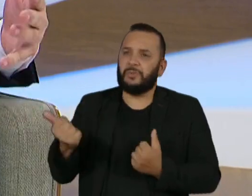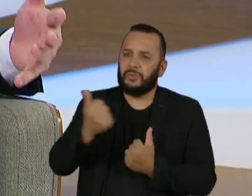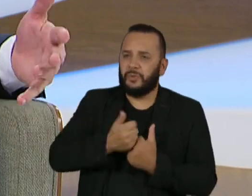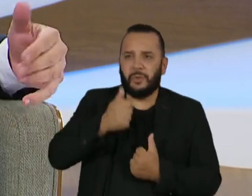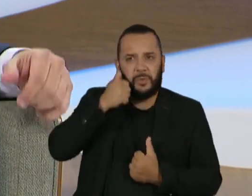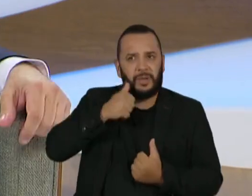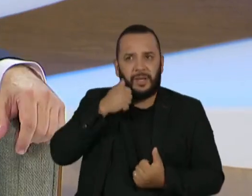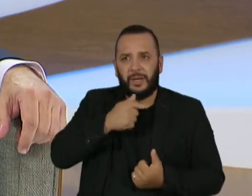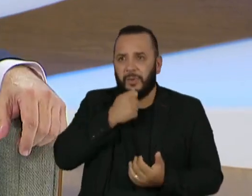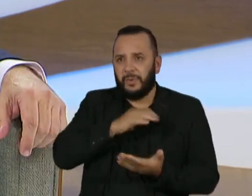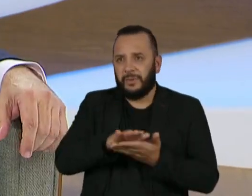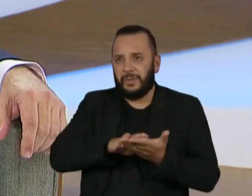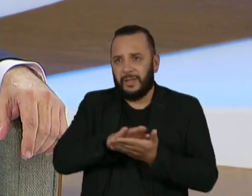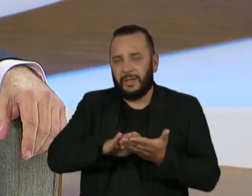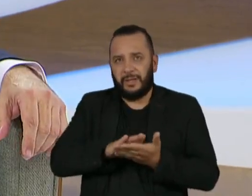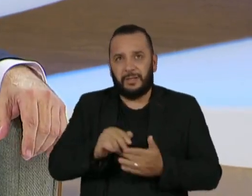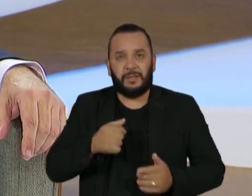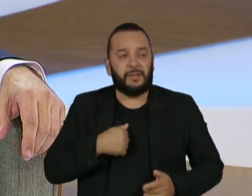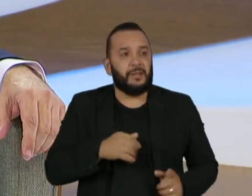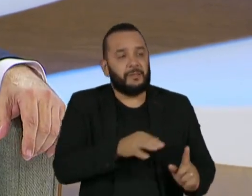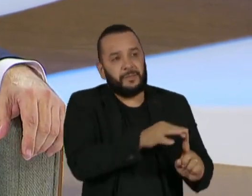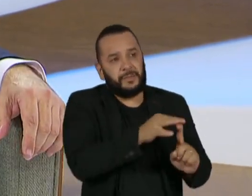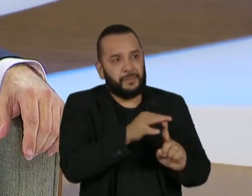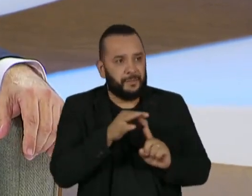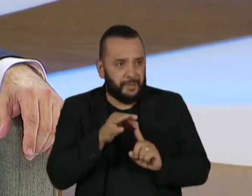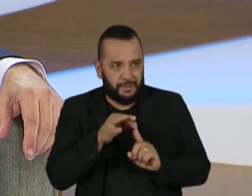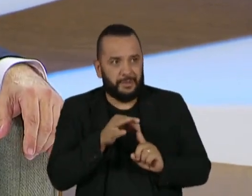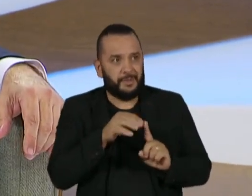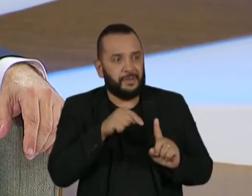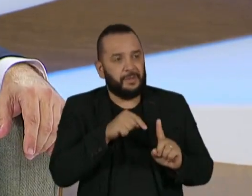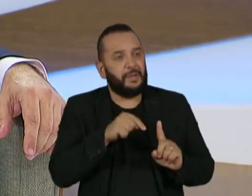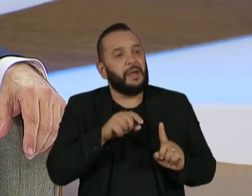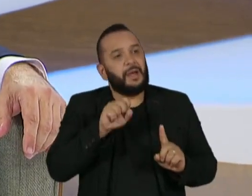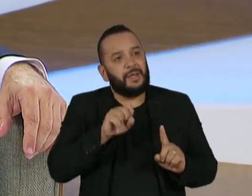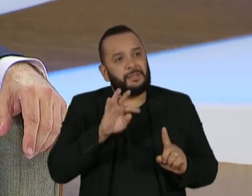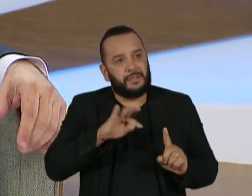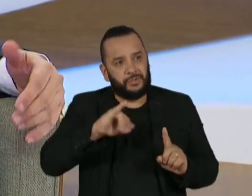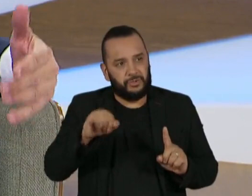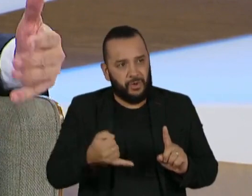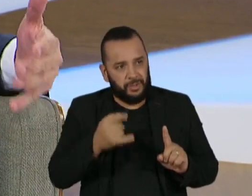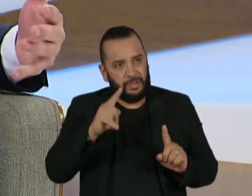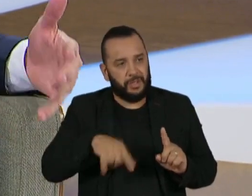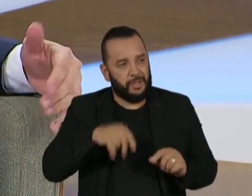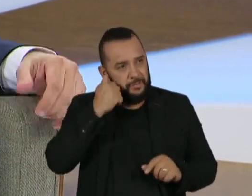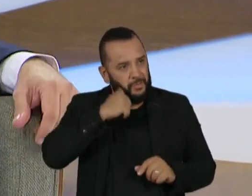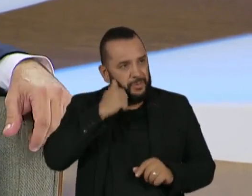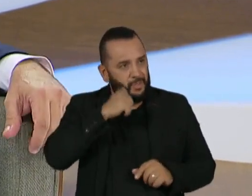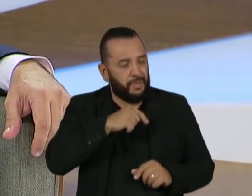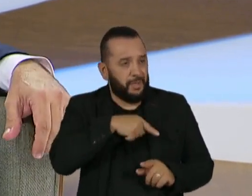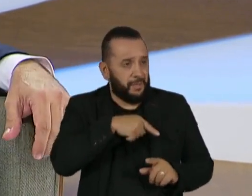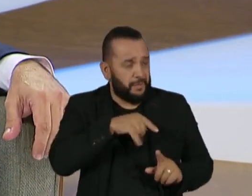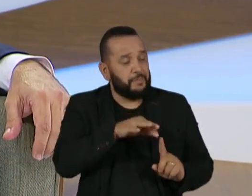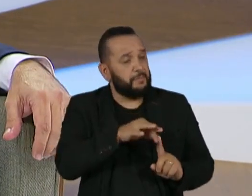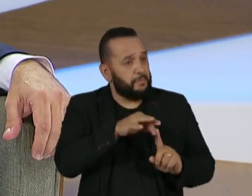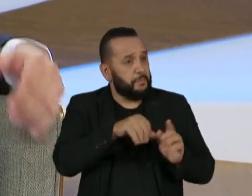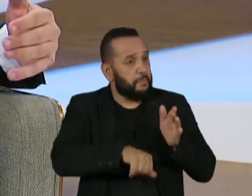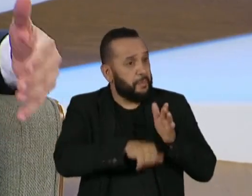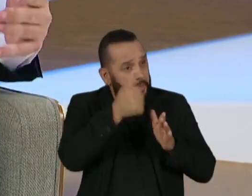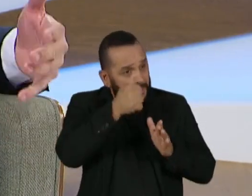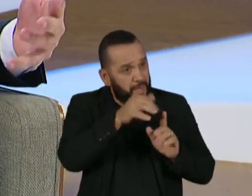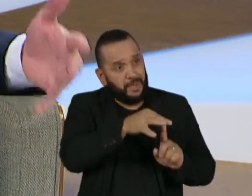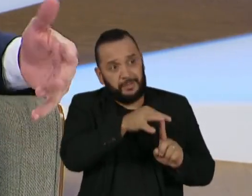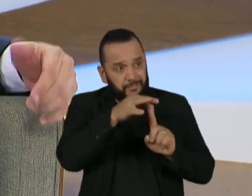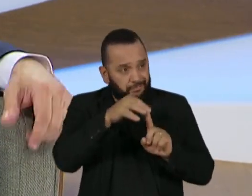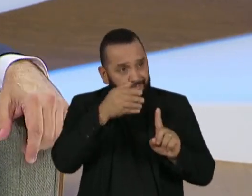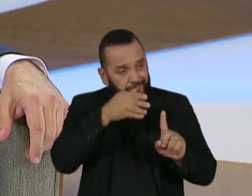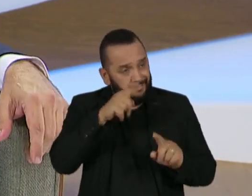Simone, a primeira indicação que o presidente fez para o STJ foi de uma mulher. O presidente tem, em